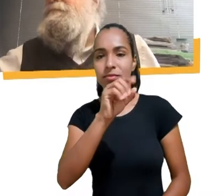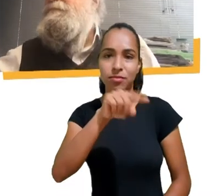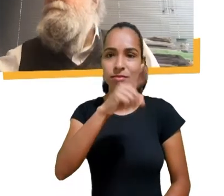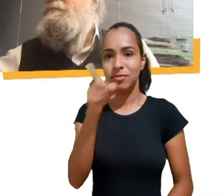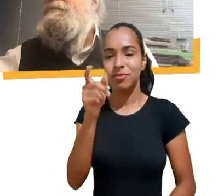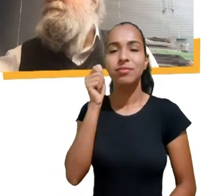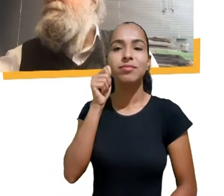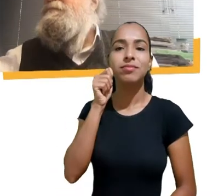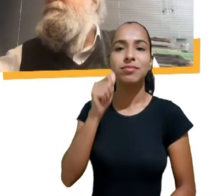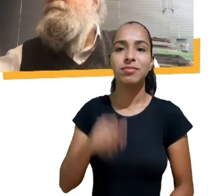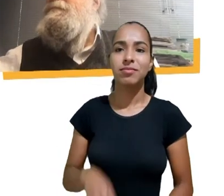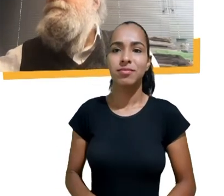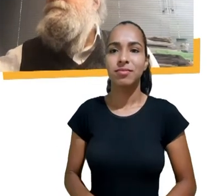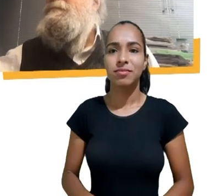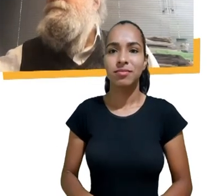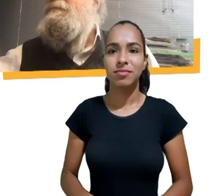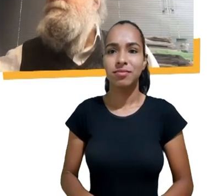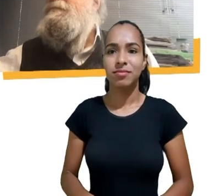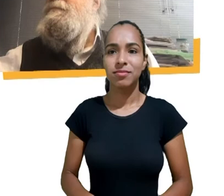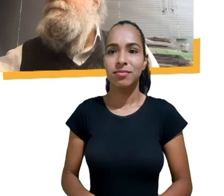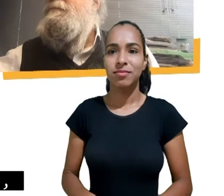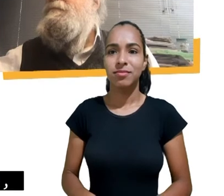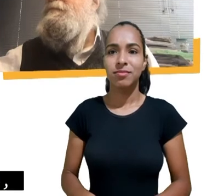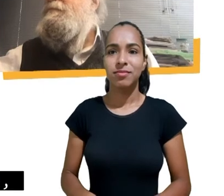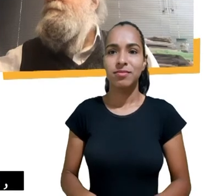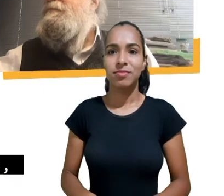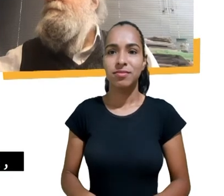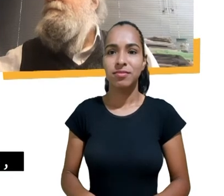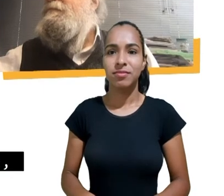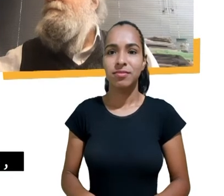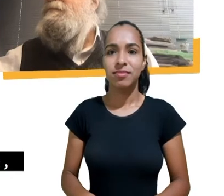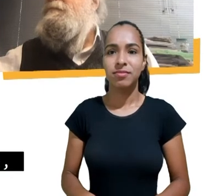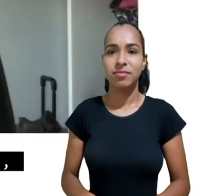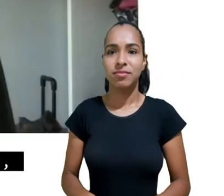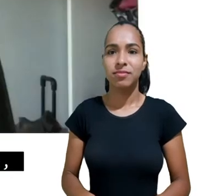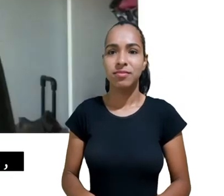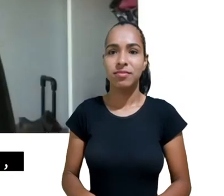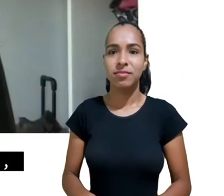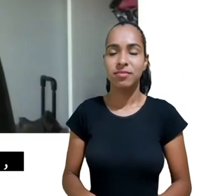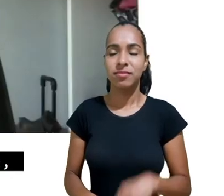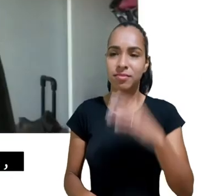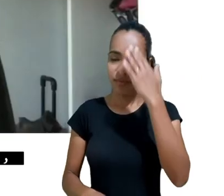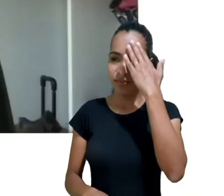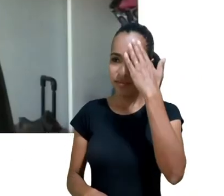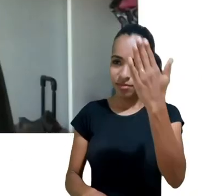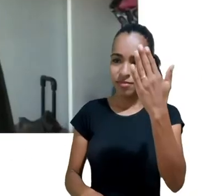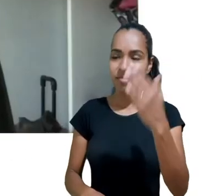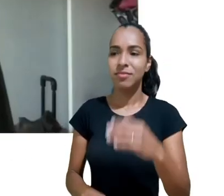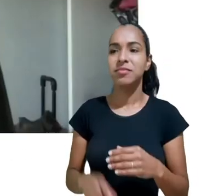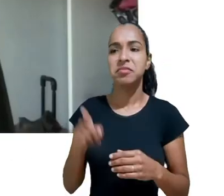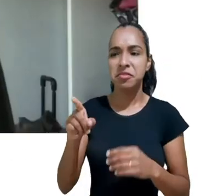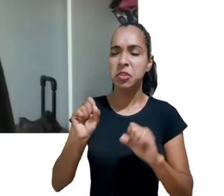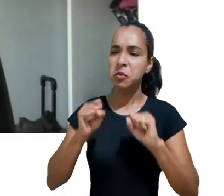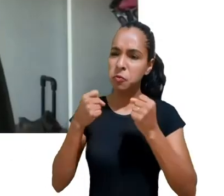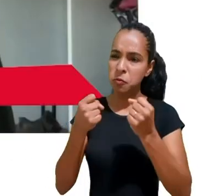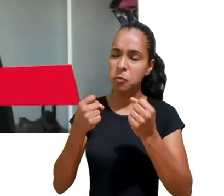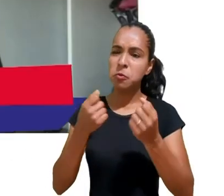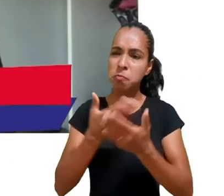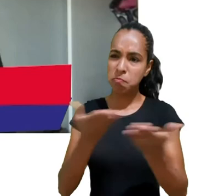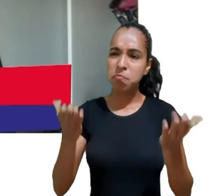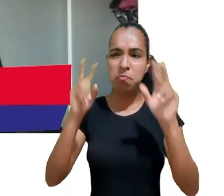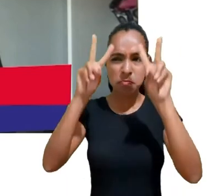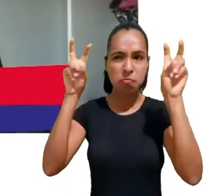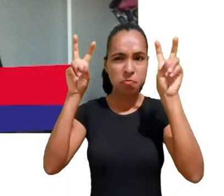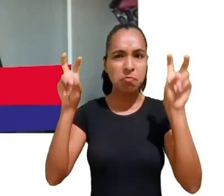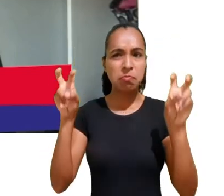obrigada eu quero parabenizar vocês pela iniciativa da discussão desse assunto é muito importante a gente começar a discutir esse assunto